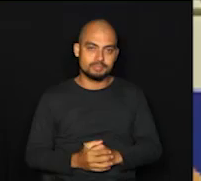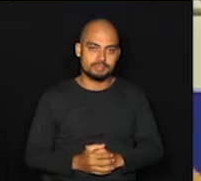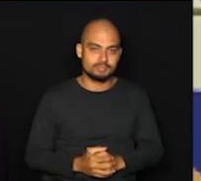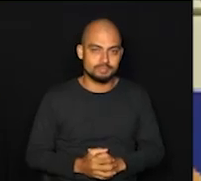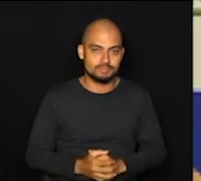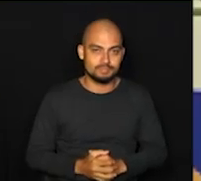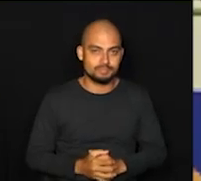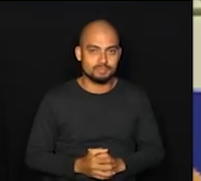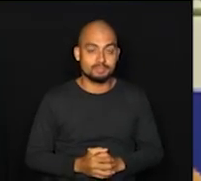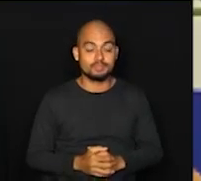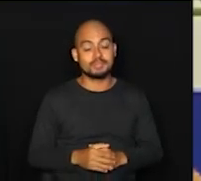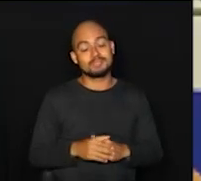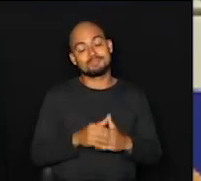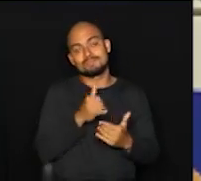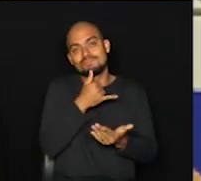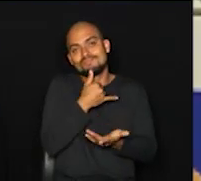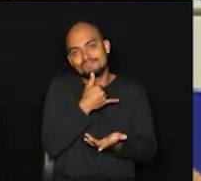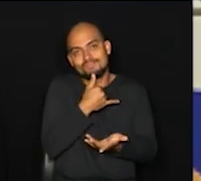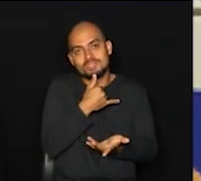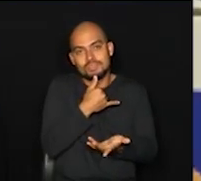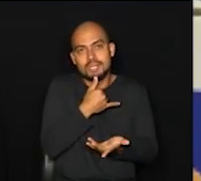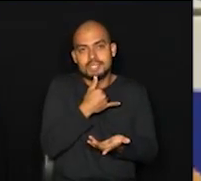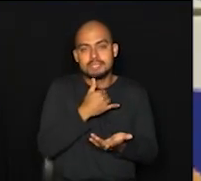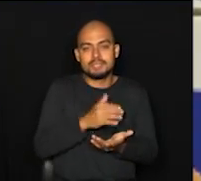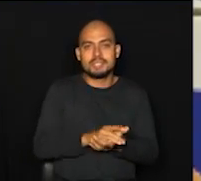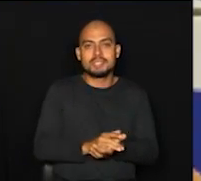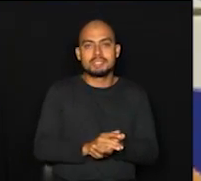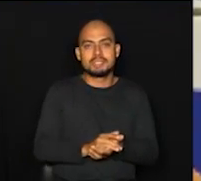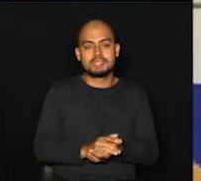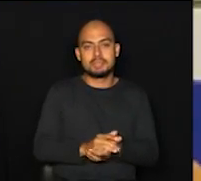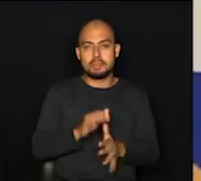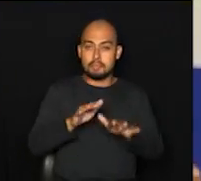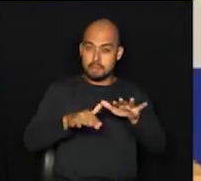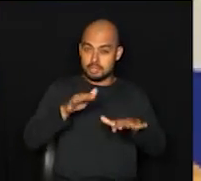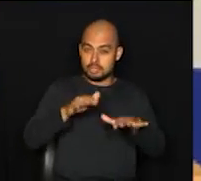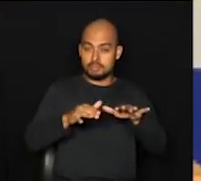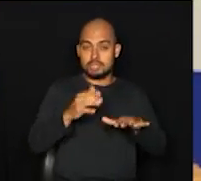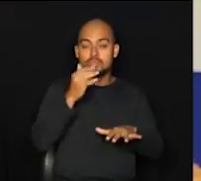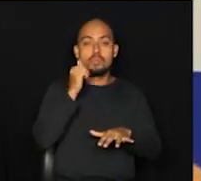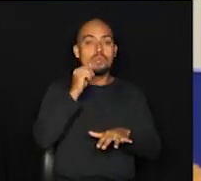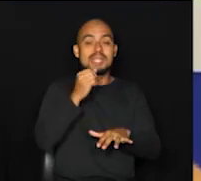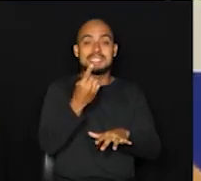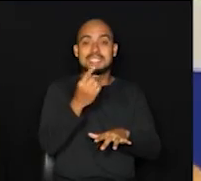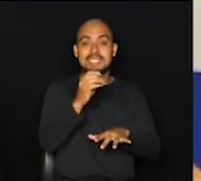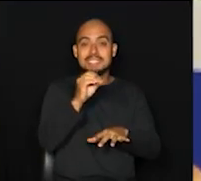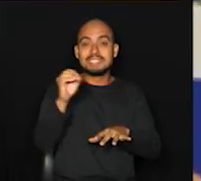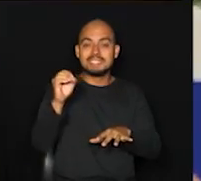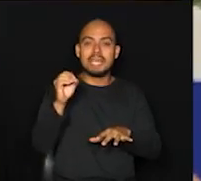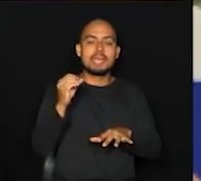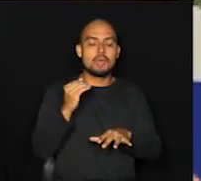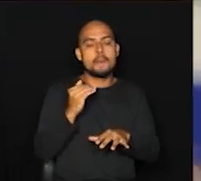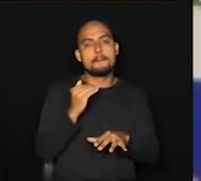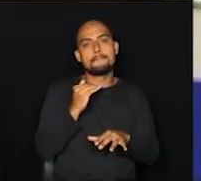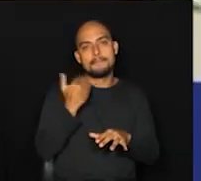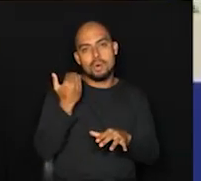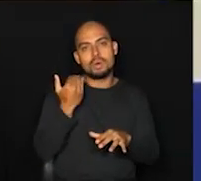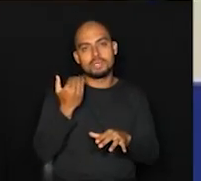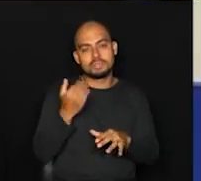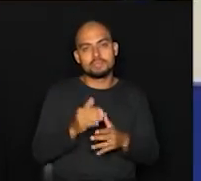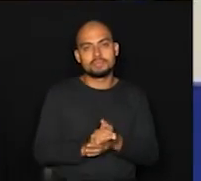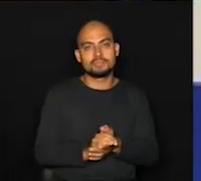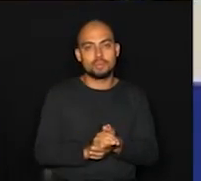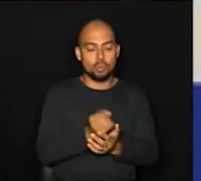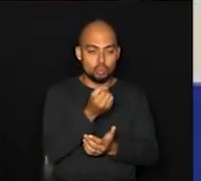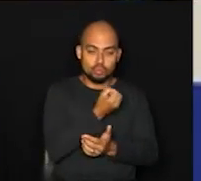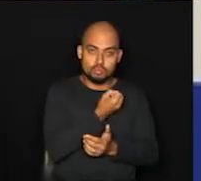Normalmente, a gente tem, infelizmente, perdido em torno de 100 mulheres por ano. Esse número tinha se mantido